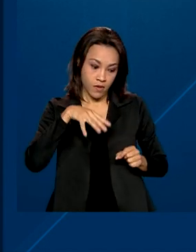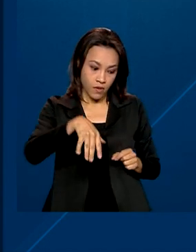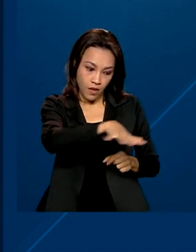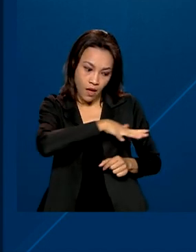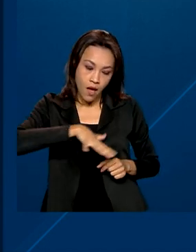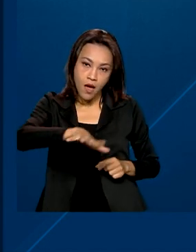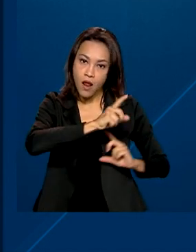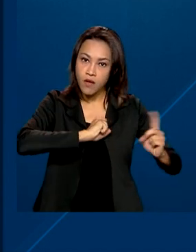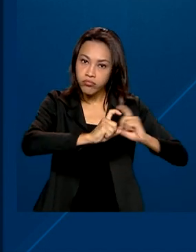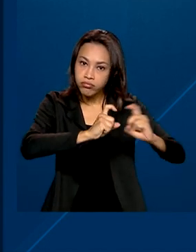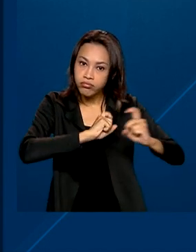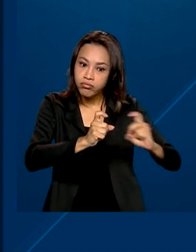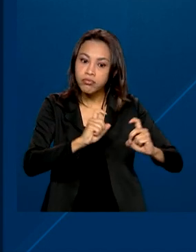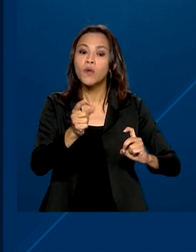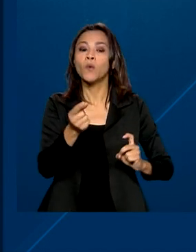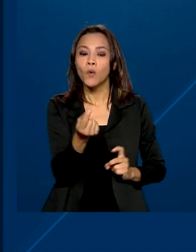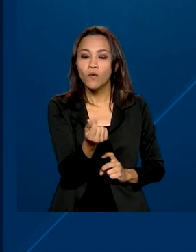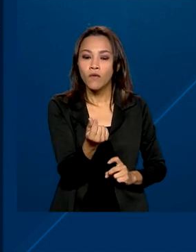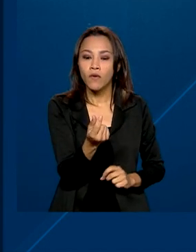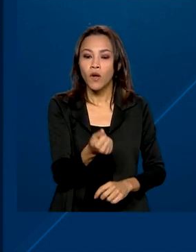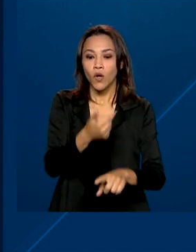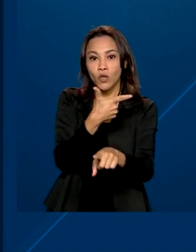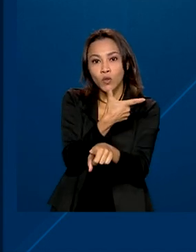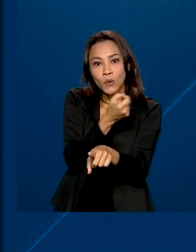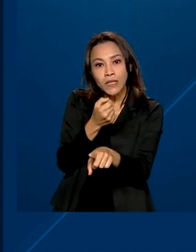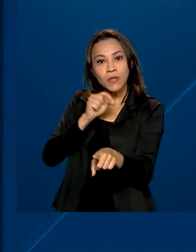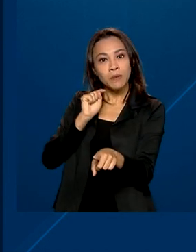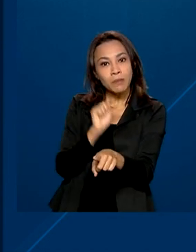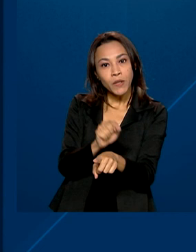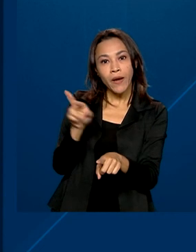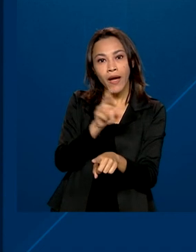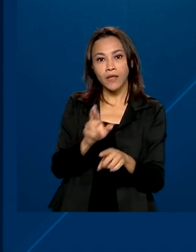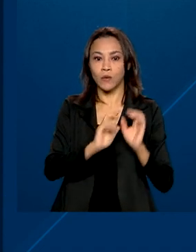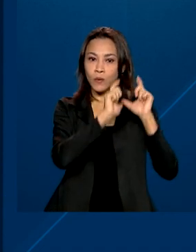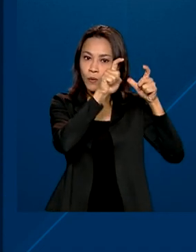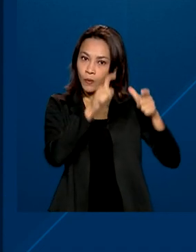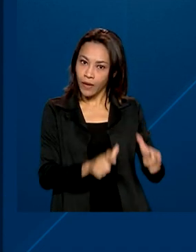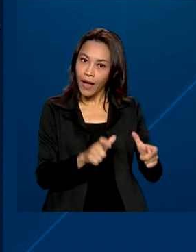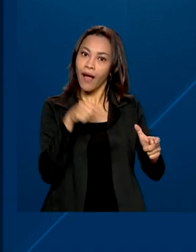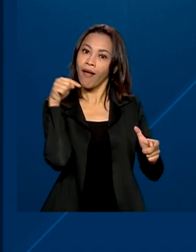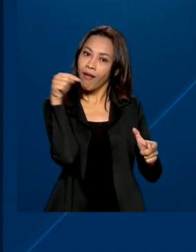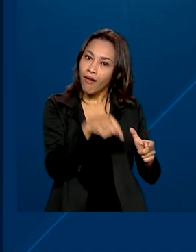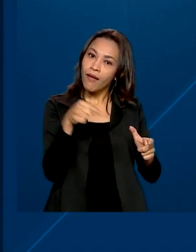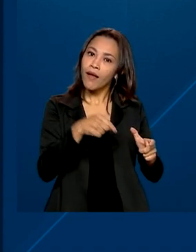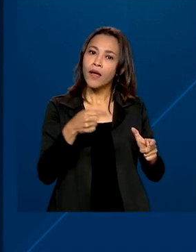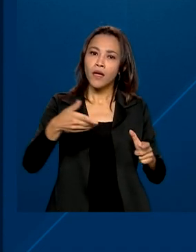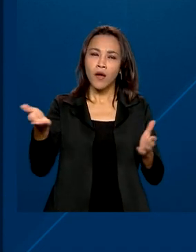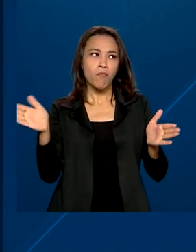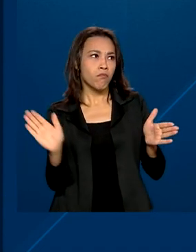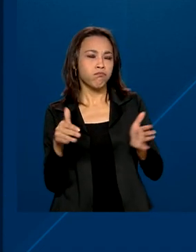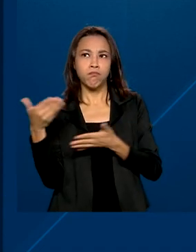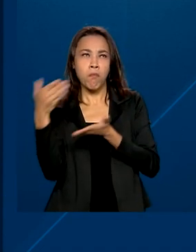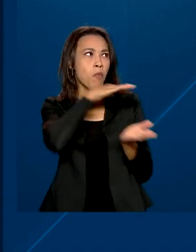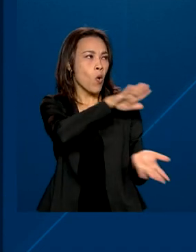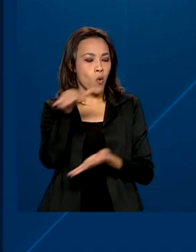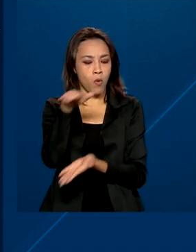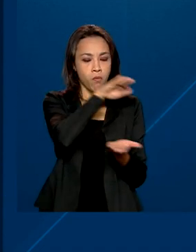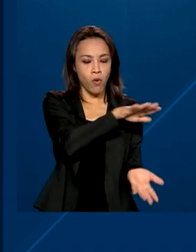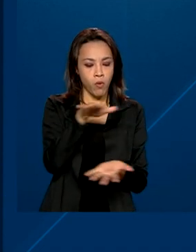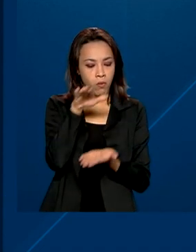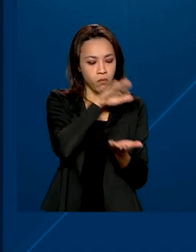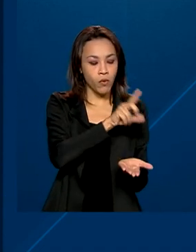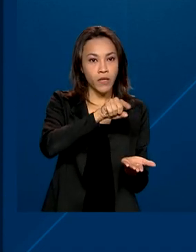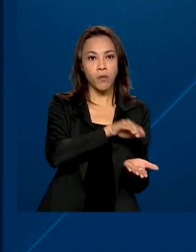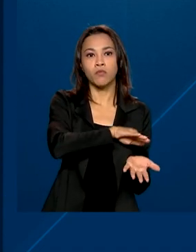Ibituba, com lance de 200 mil reais. O local, além de servir para armazenagem e distribuição